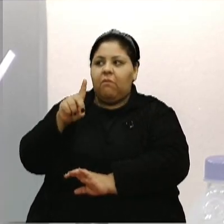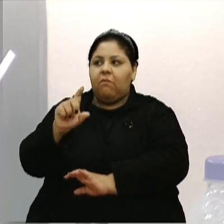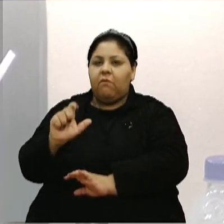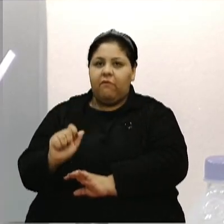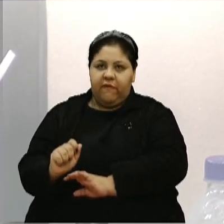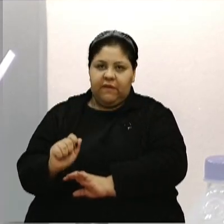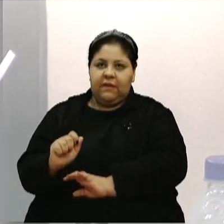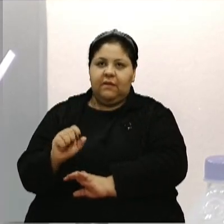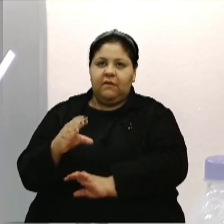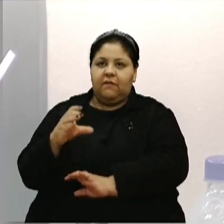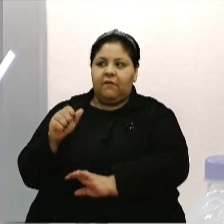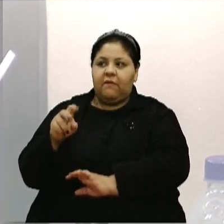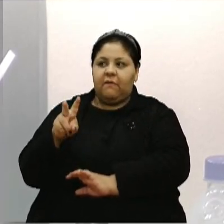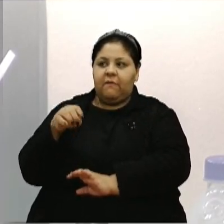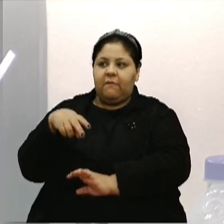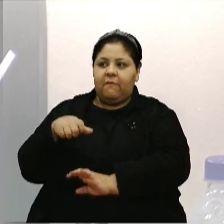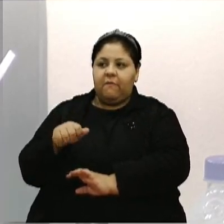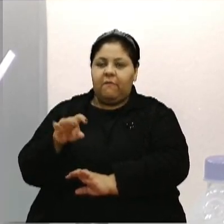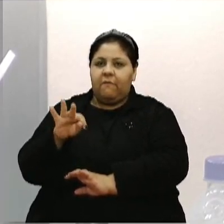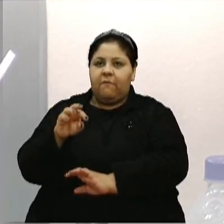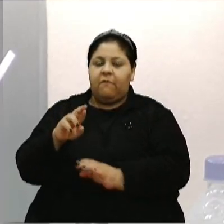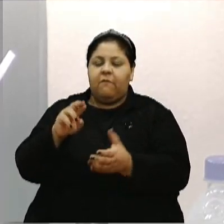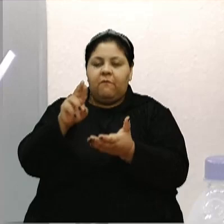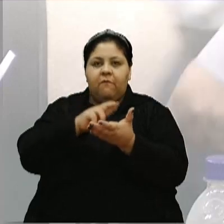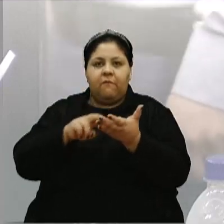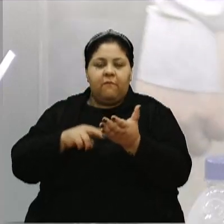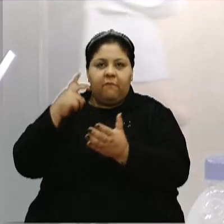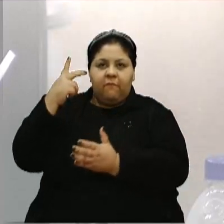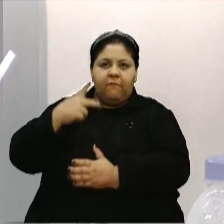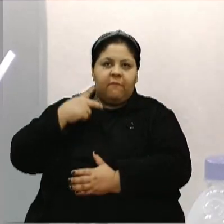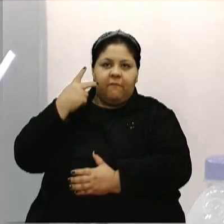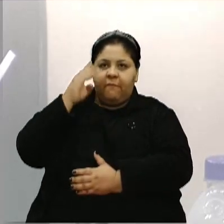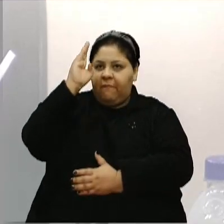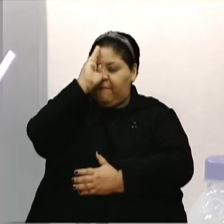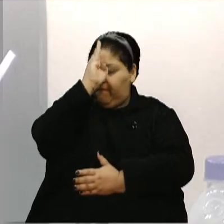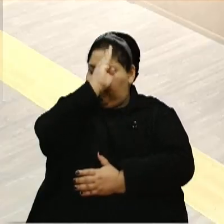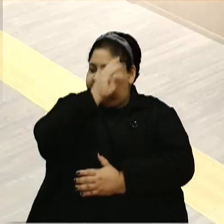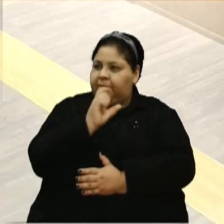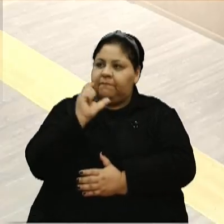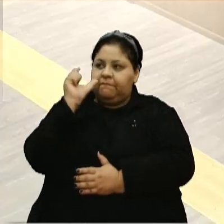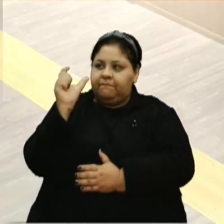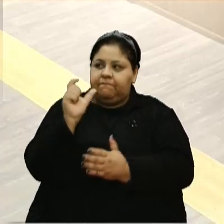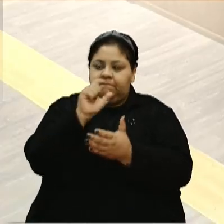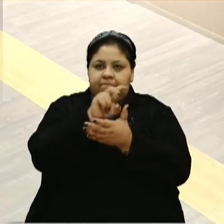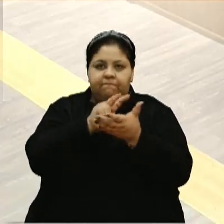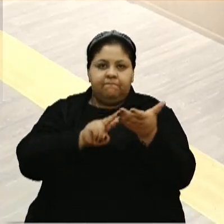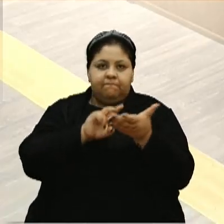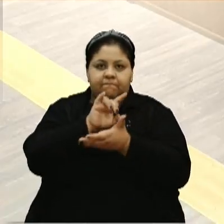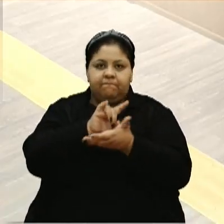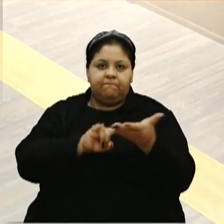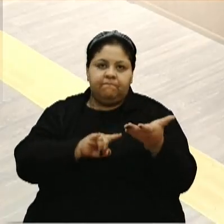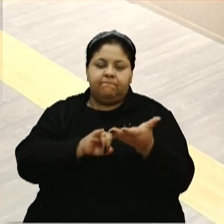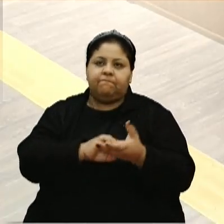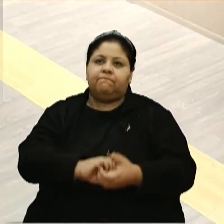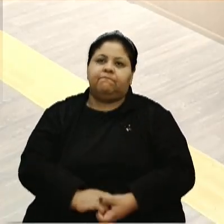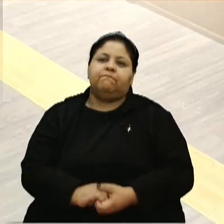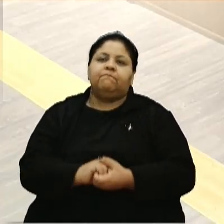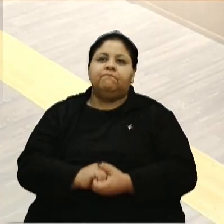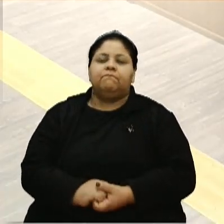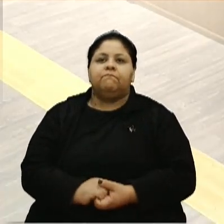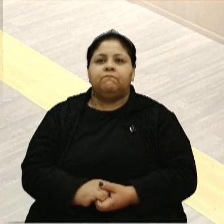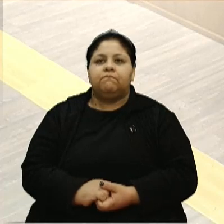Superiorim. Relator, vereador Adriano Bressan, com a palavra o relator para a leitura do parecer.